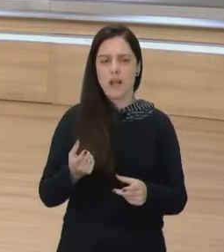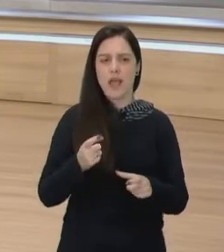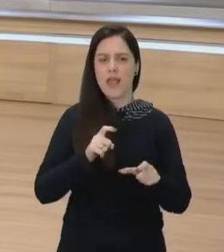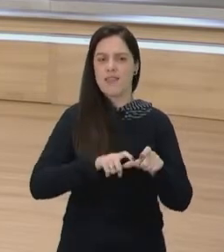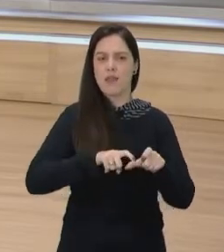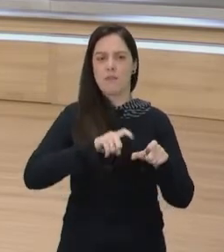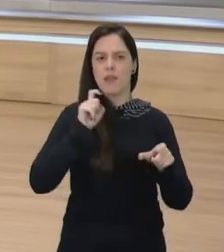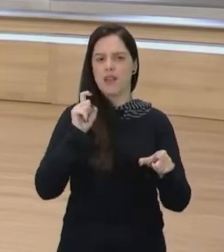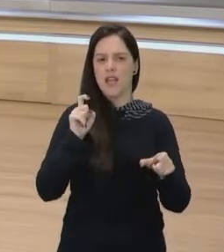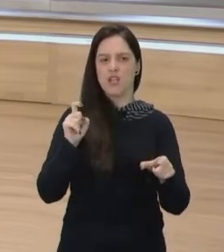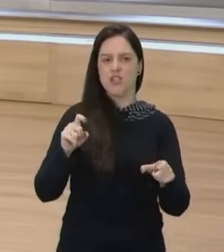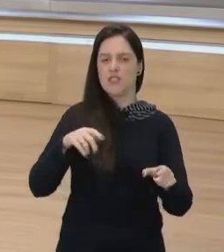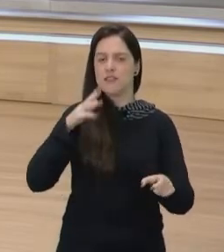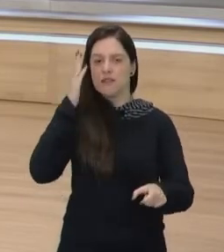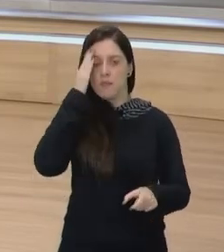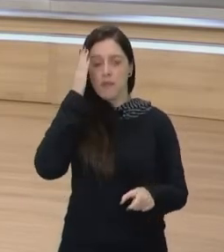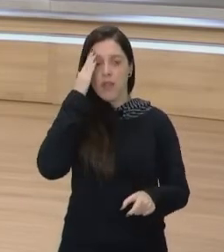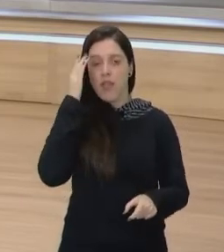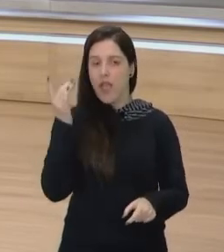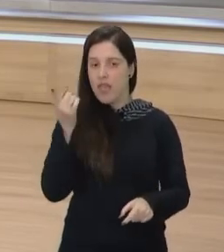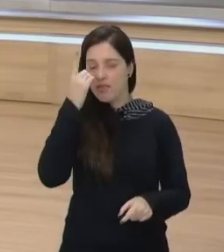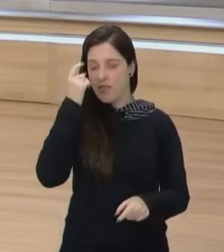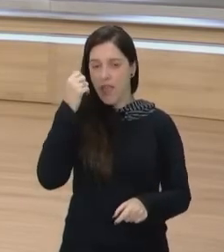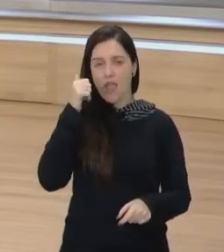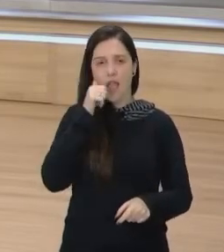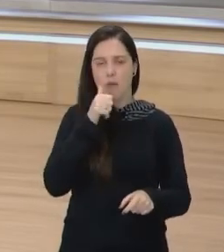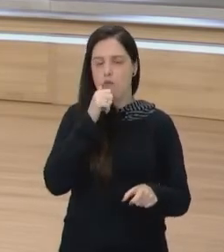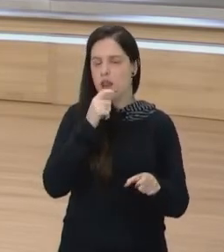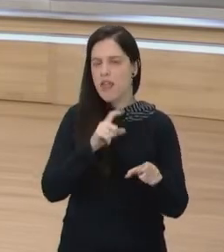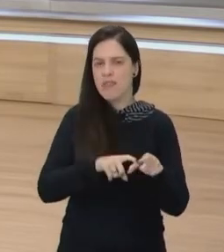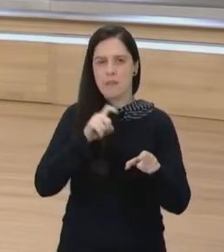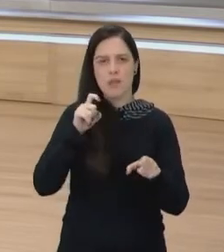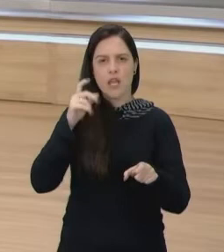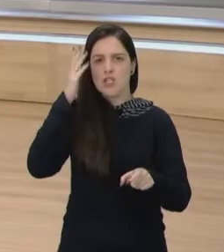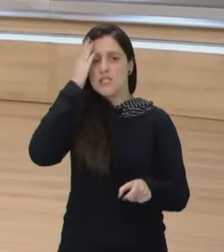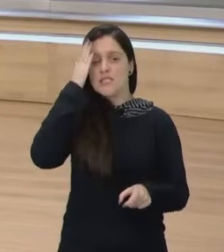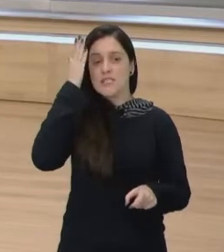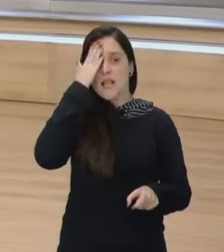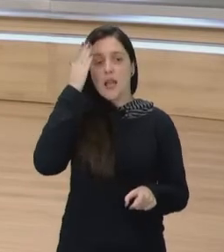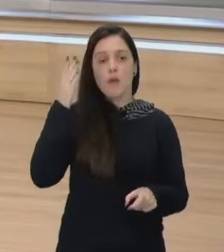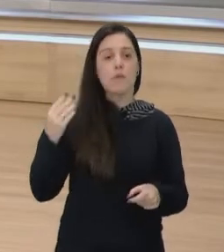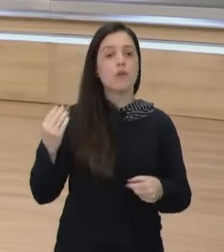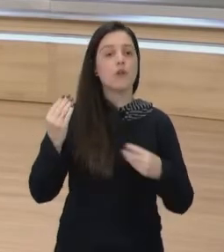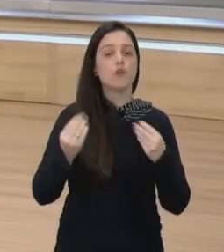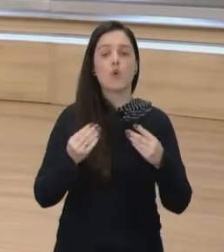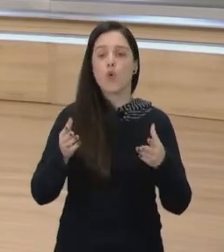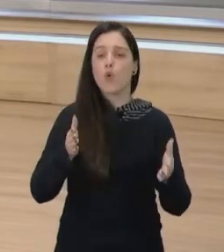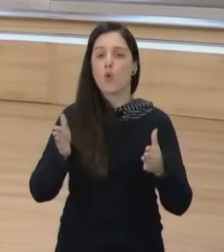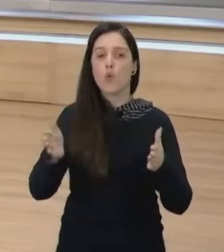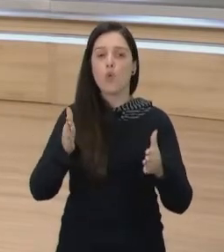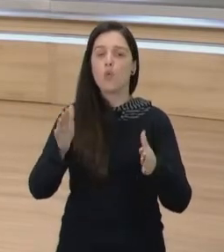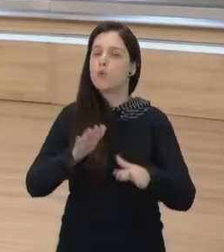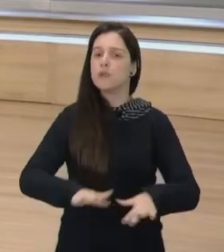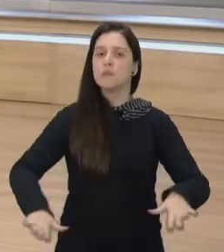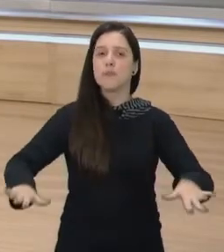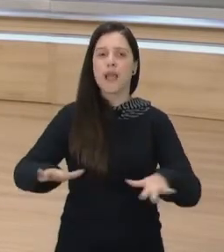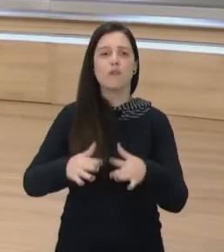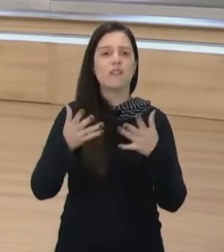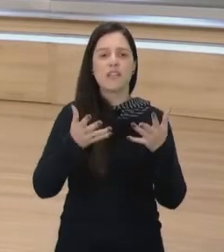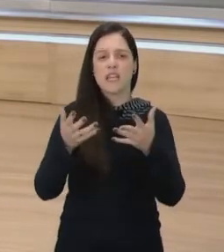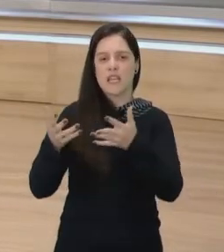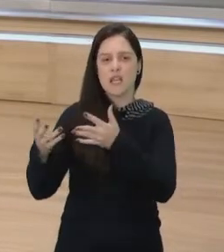independente, conceber a ideia de uma mulher independente, de uma mulher que faz o que quer, que ocupe os espaços que quiser, que